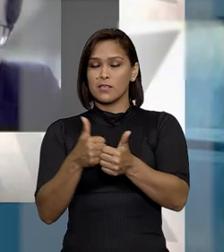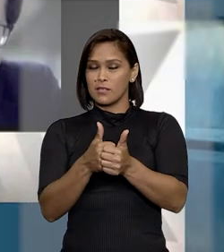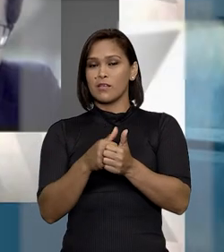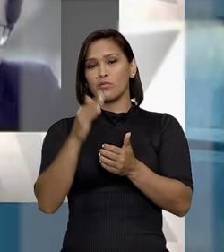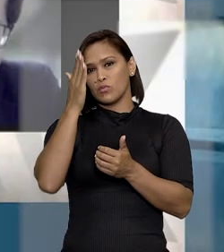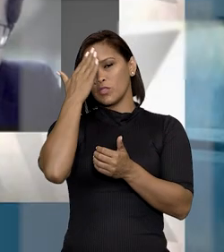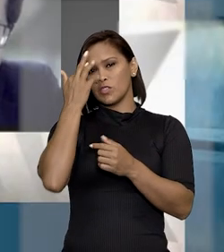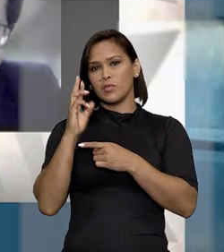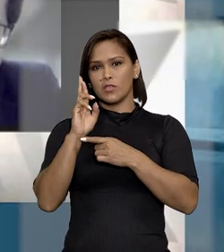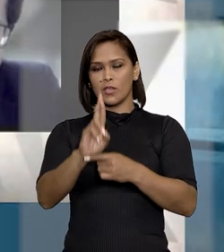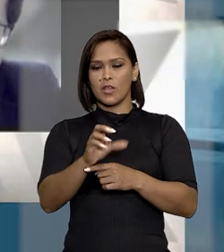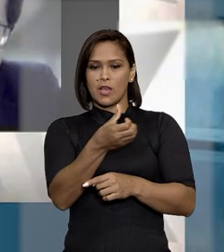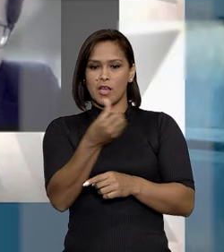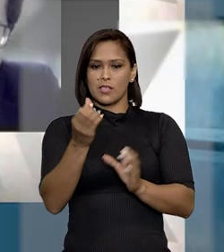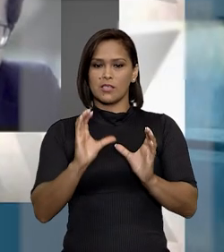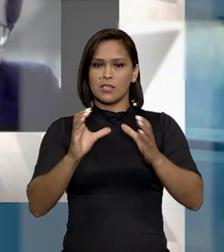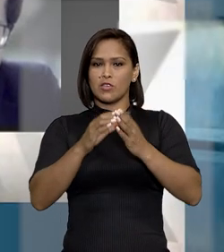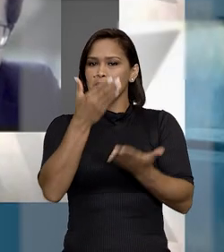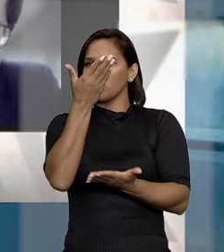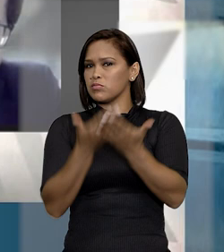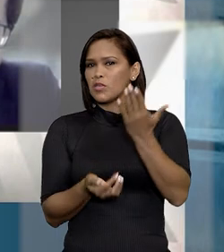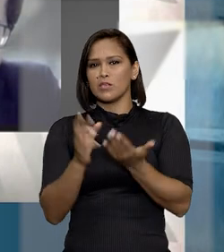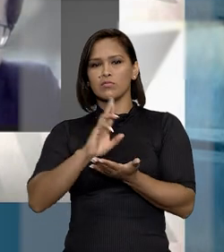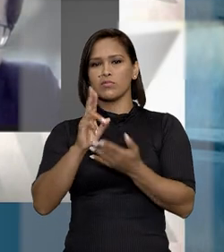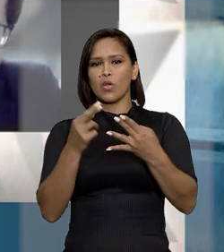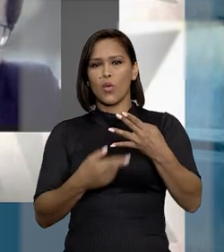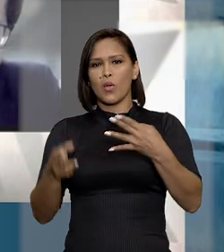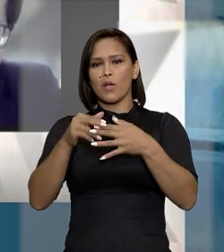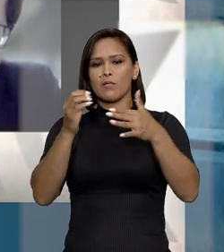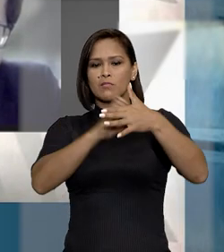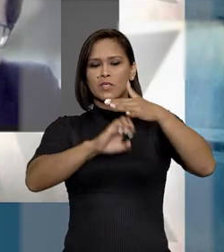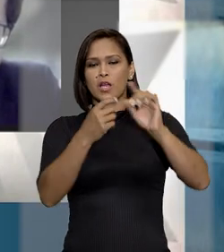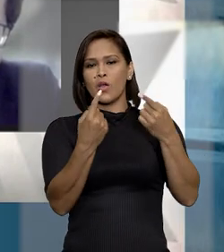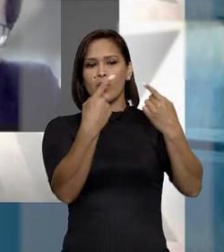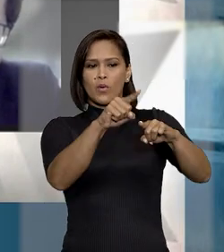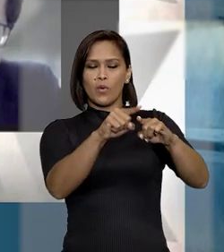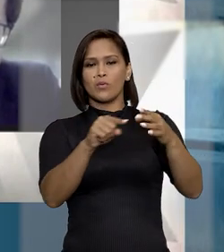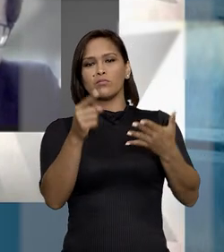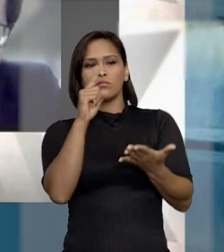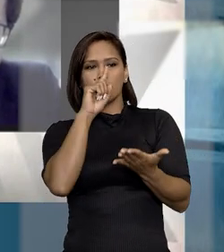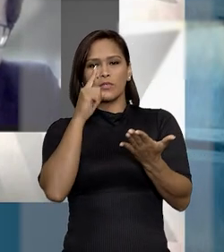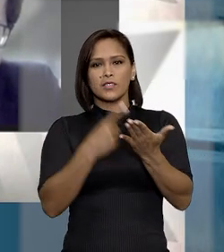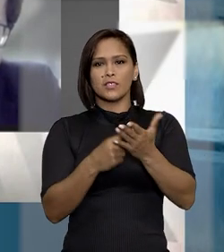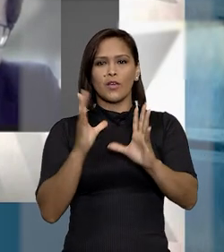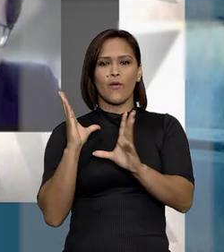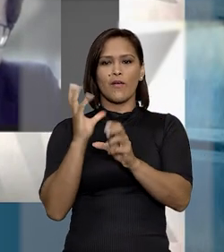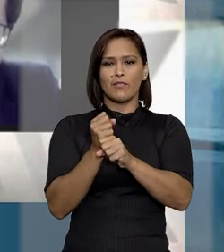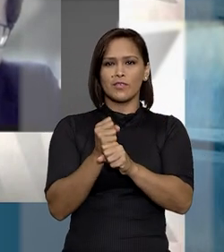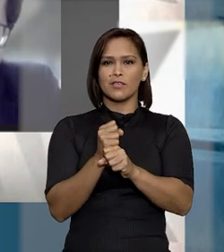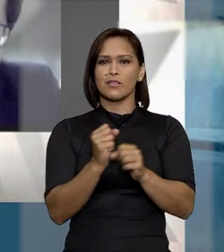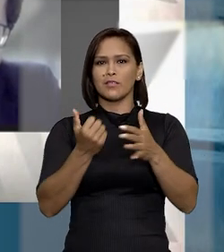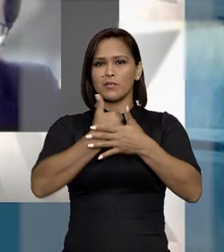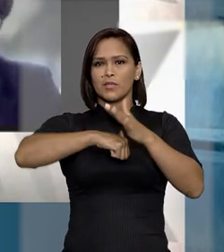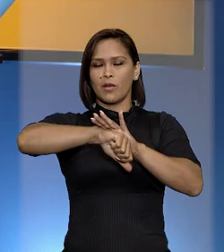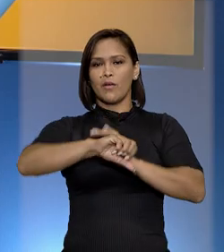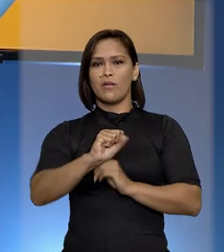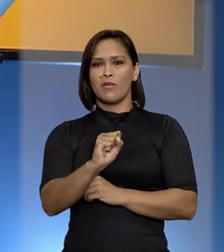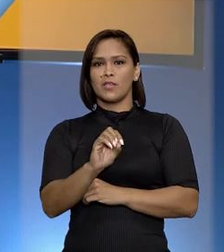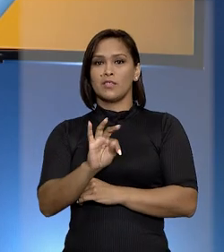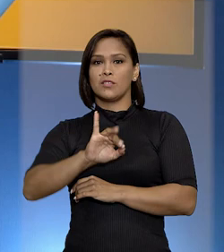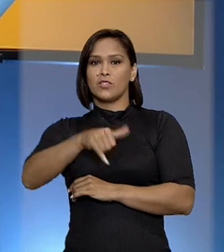Seguindo o entendimento do relator, a sexta turma negou o recurso do empresário contra a decisão que rejeitou a revisão criminal.